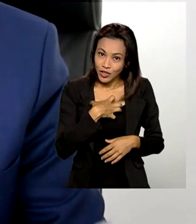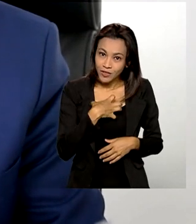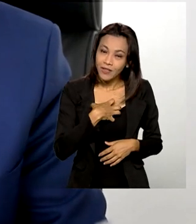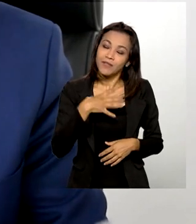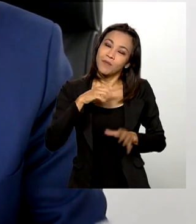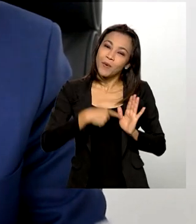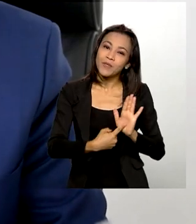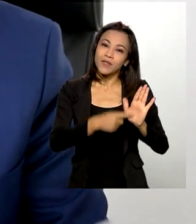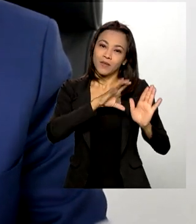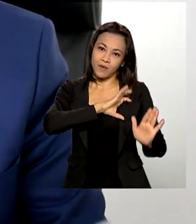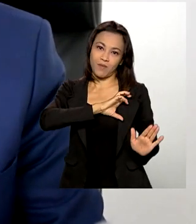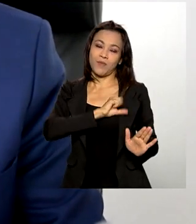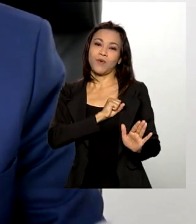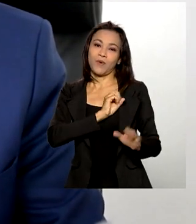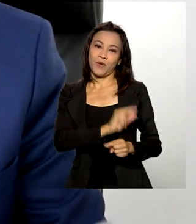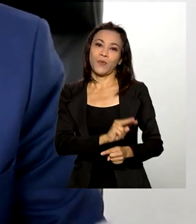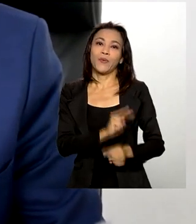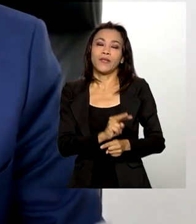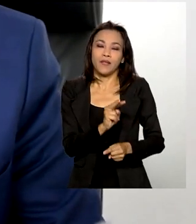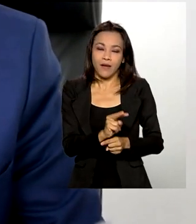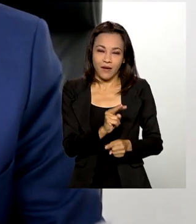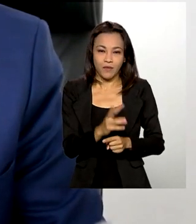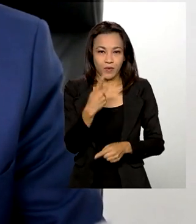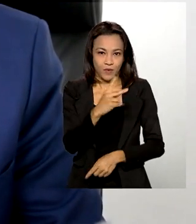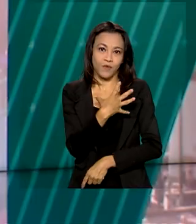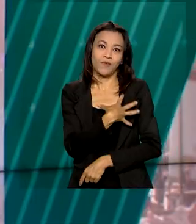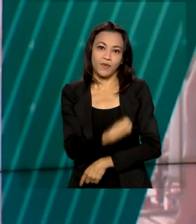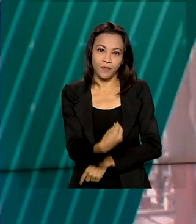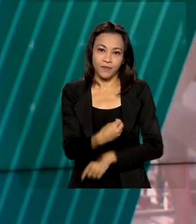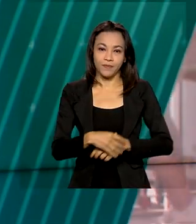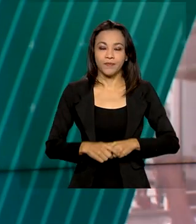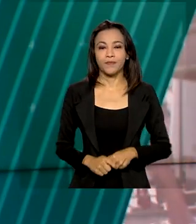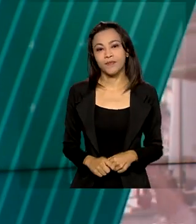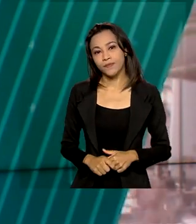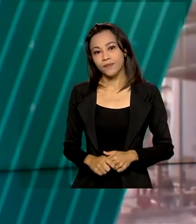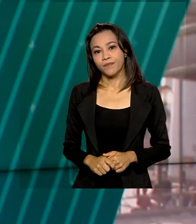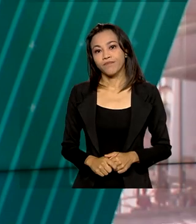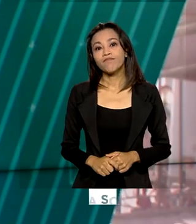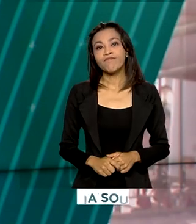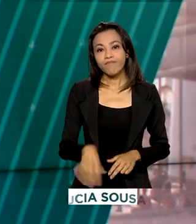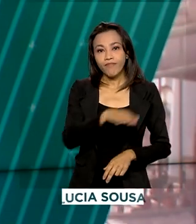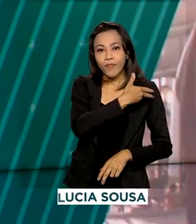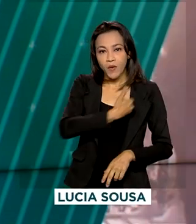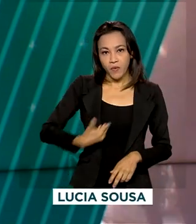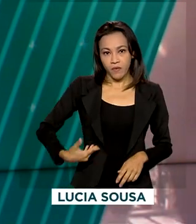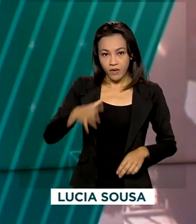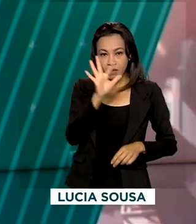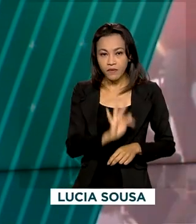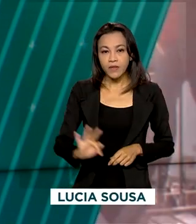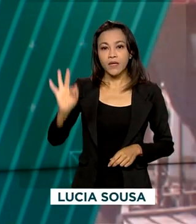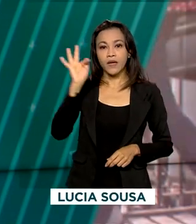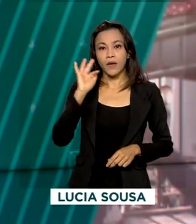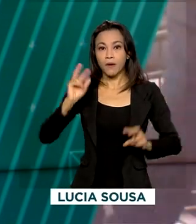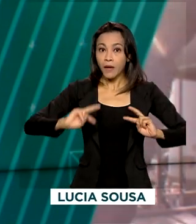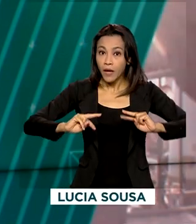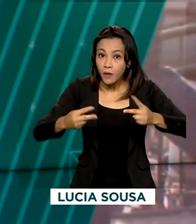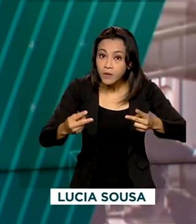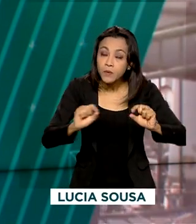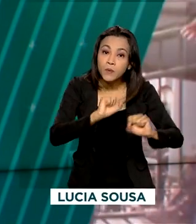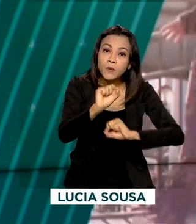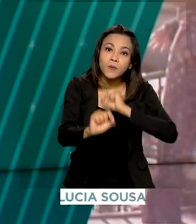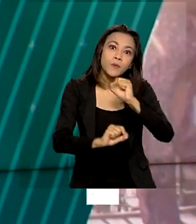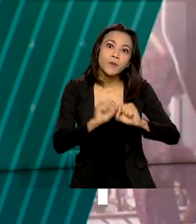um ato de amor e de cuidado para com seu filho. O governo federal reconheceu a situação de